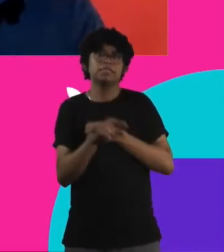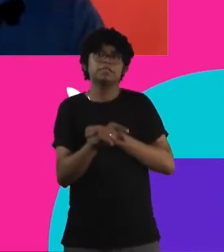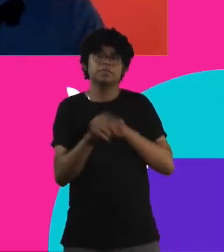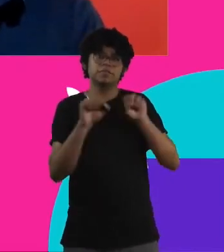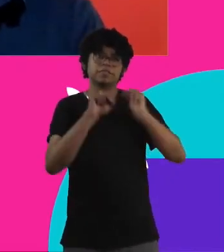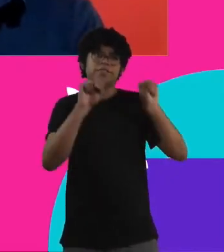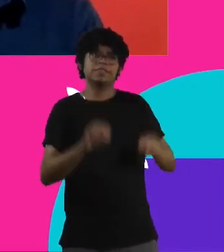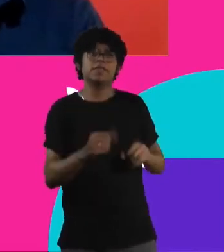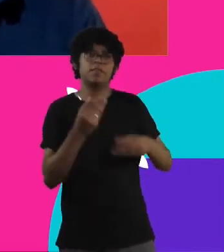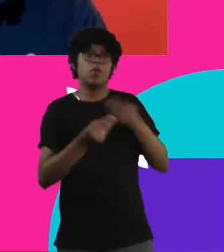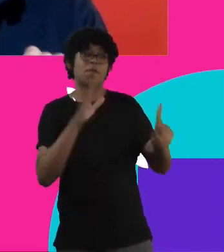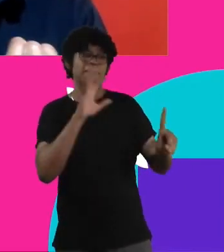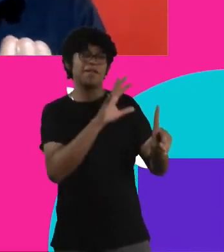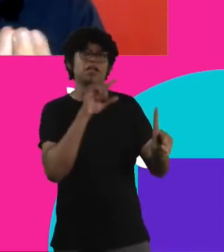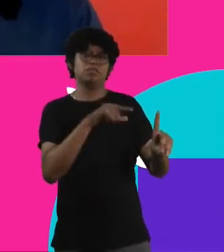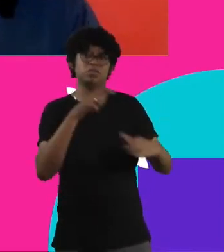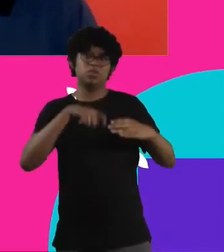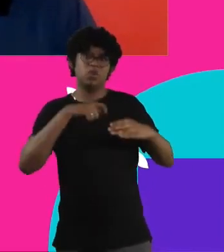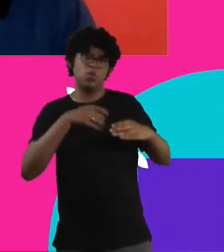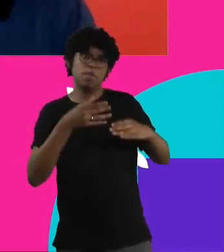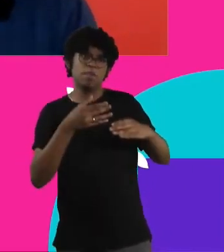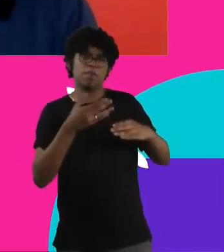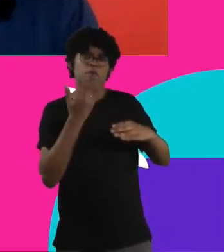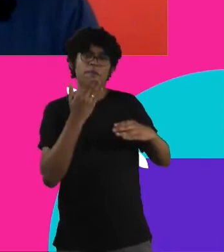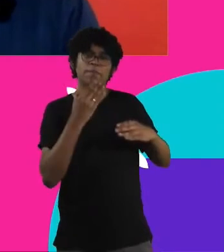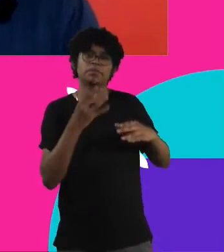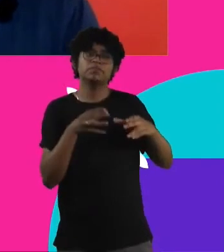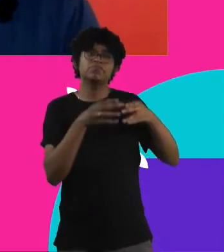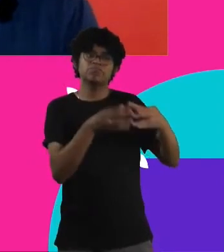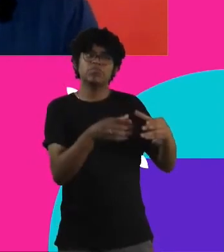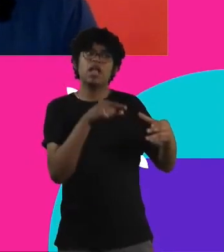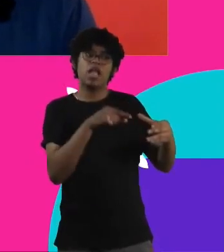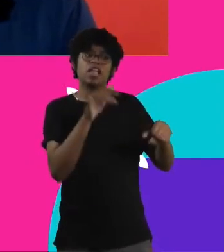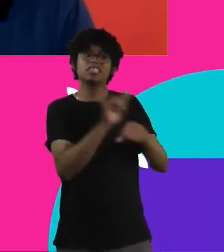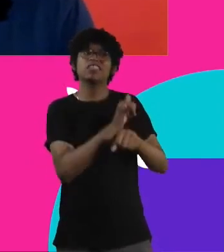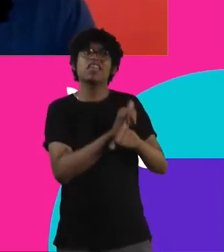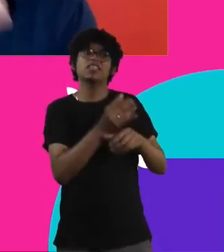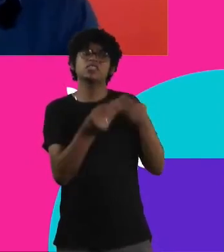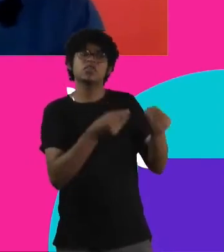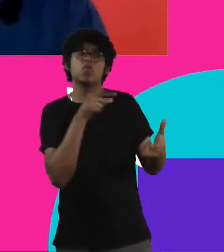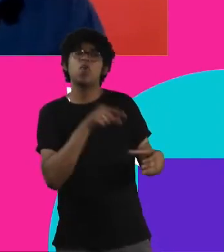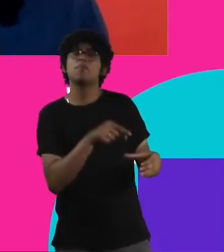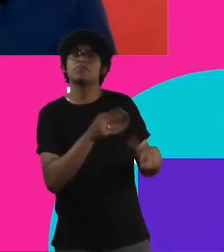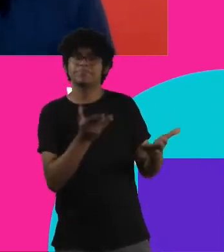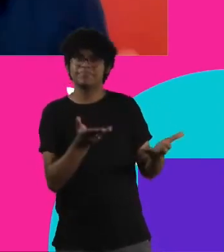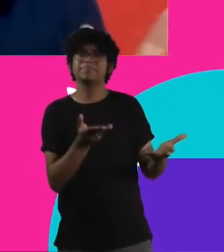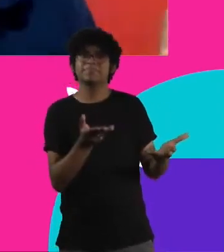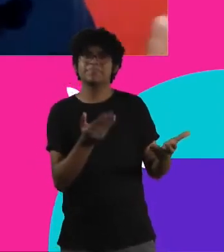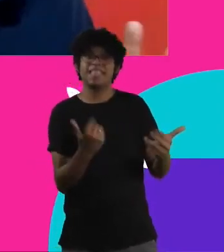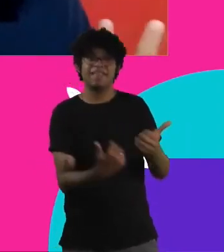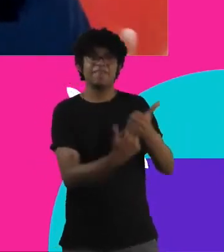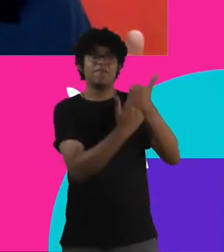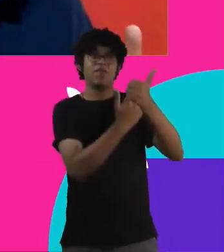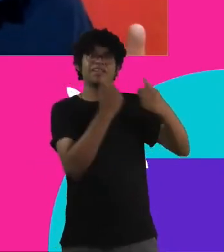o impacto dessa refeição de como ele pode ser um vetor. A gente ainda quer descobrir qual é a nossa lasca para apoiar um